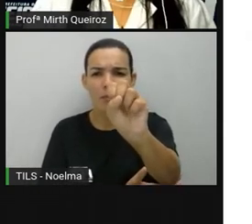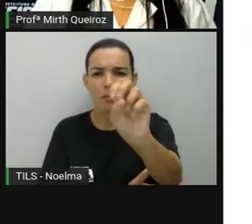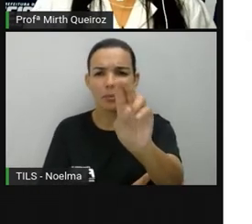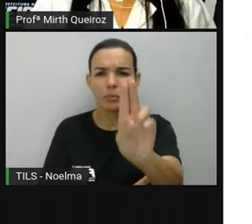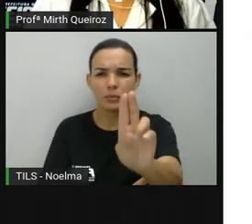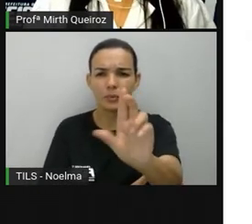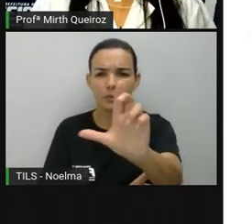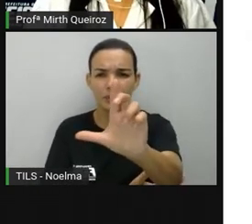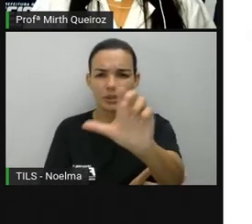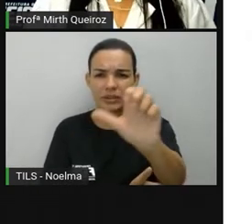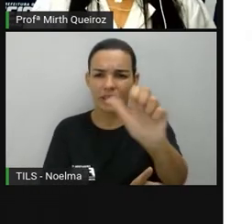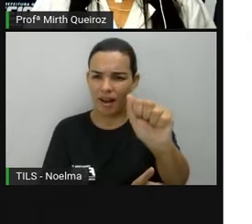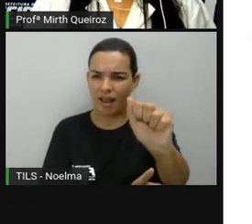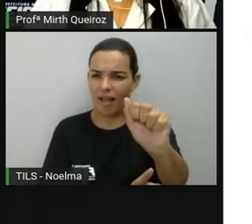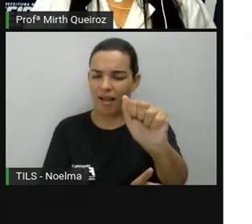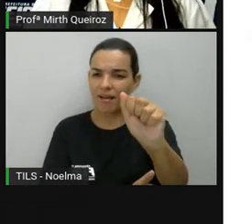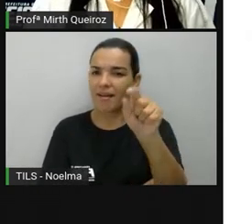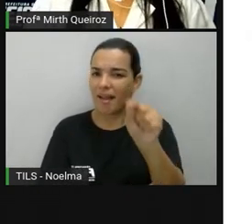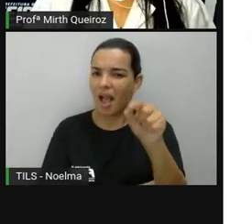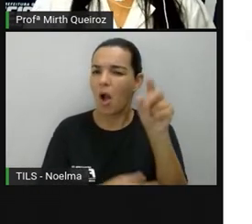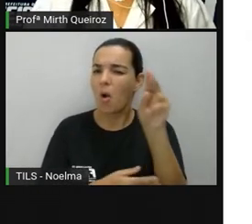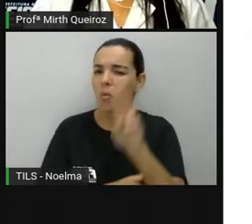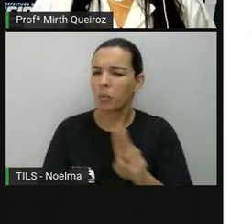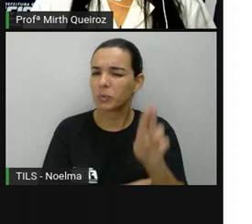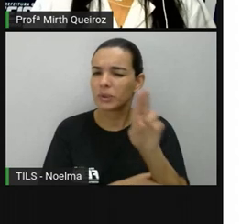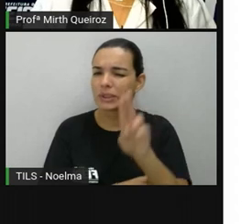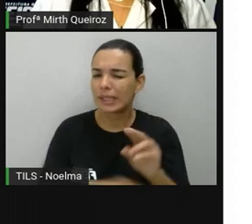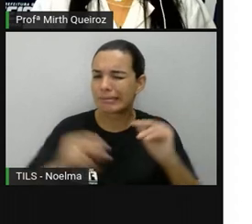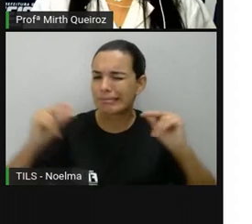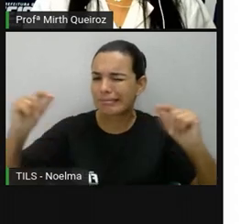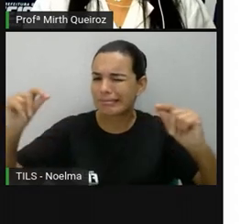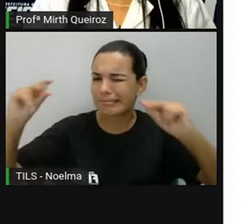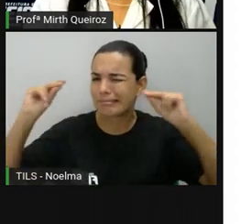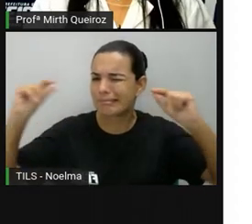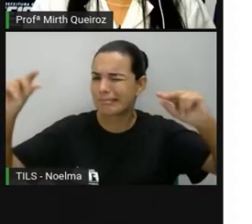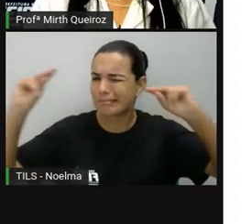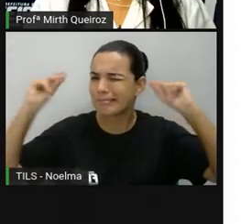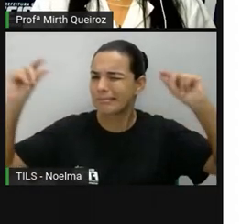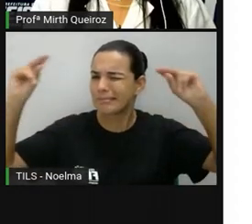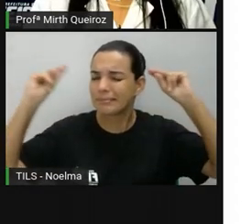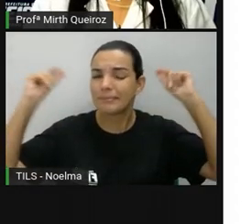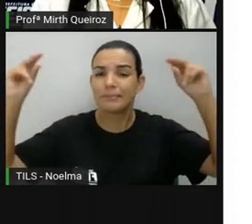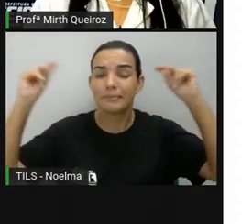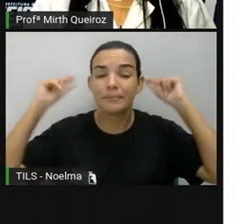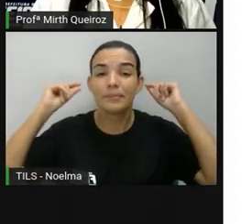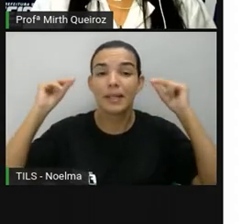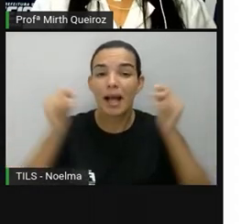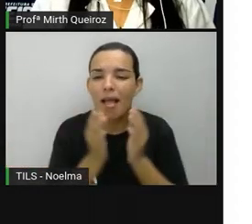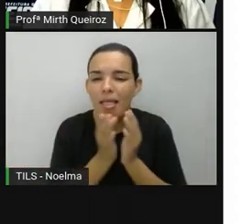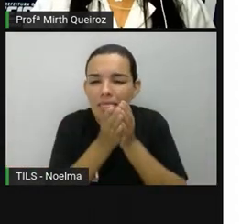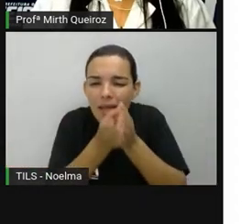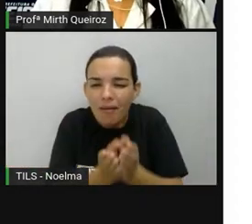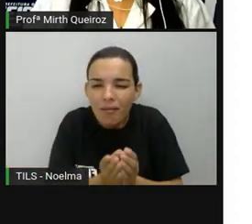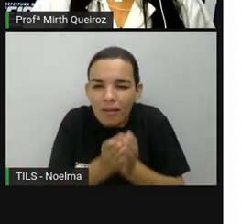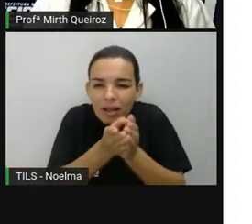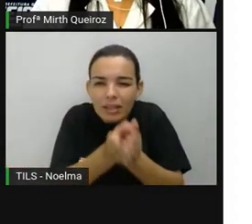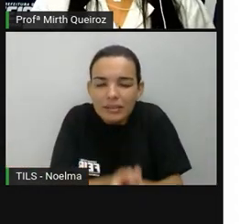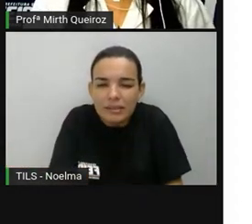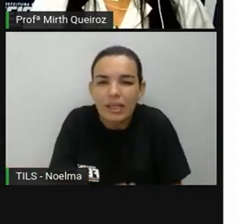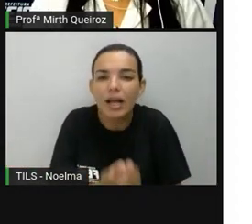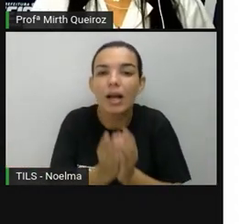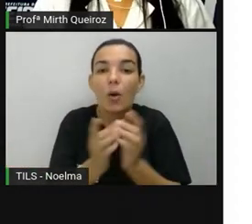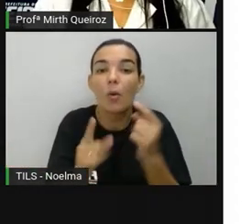utilizado, né? Era utilizado há muito tempo aí, desde a época das navegações, com uma forma das pessoas